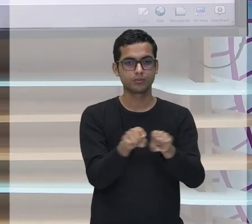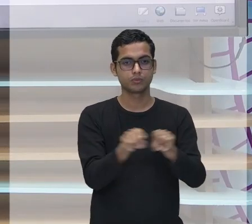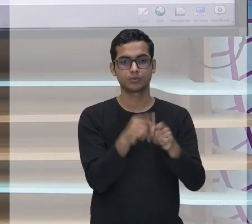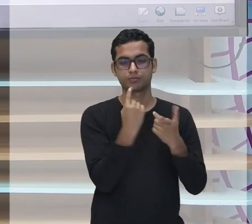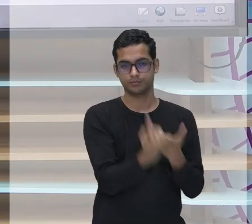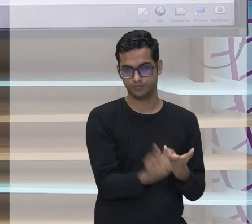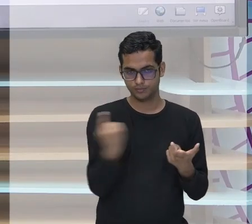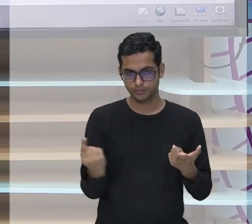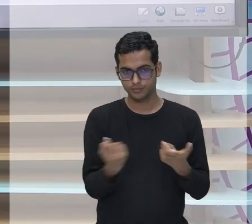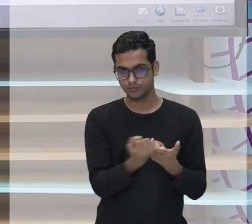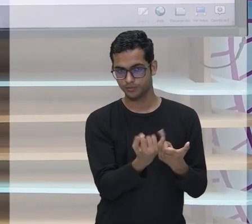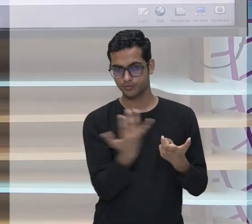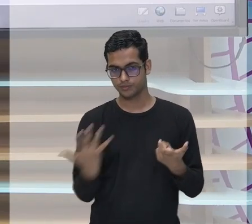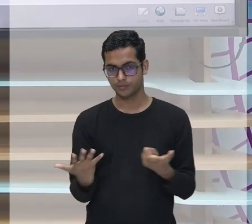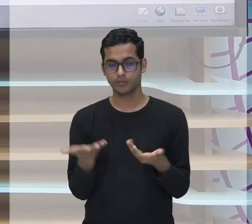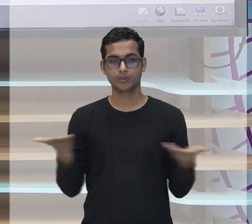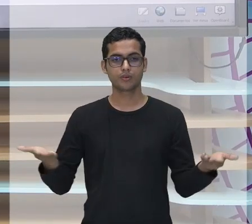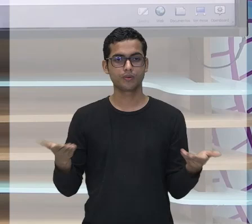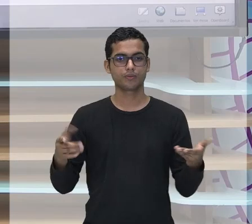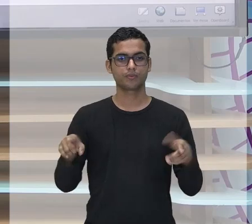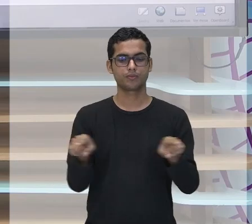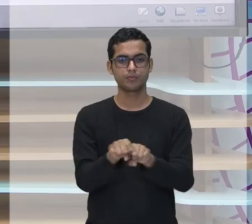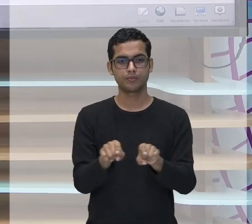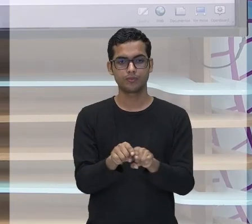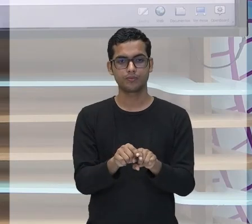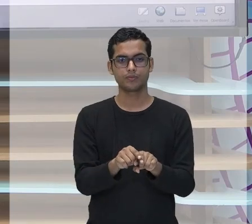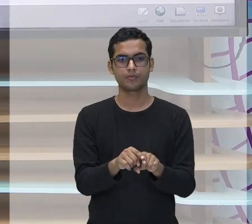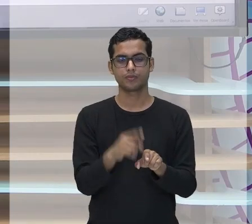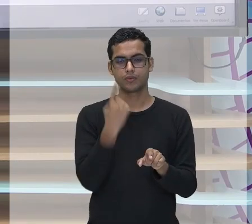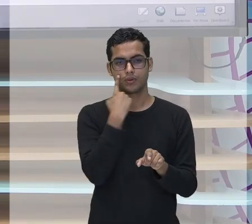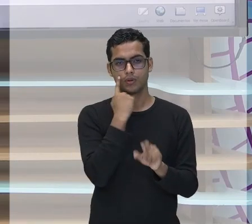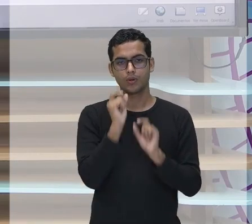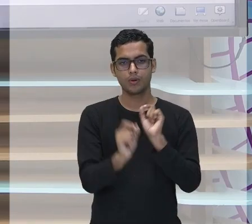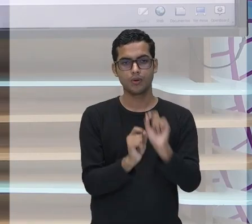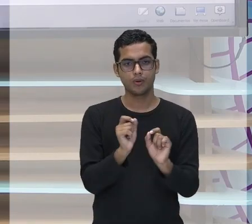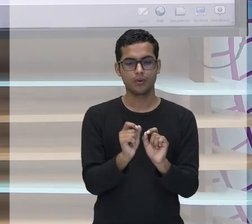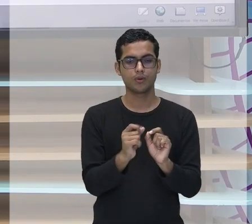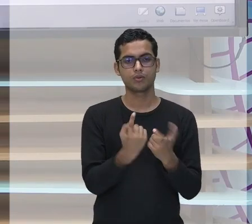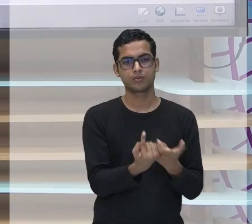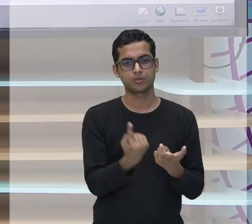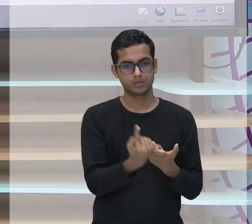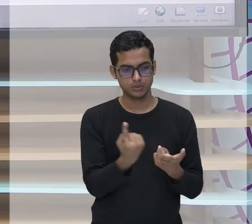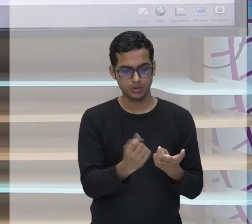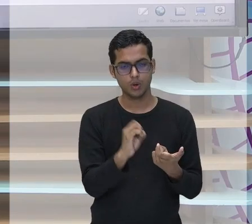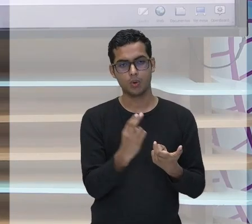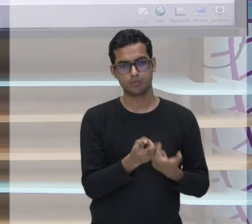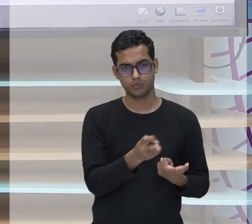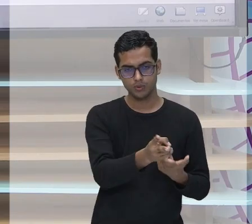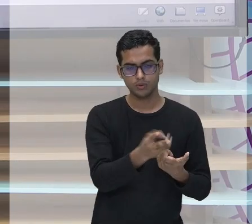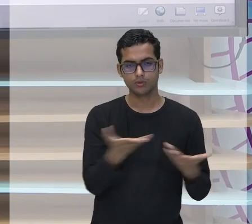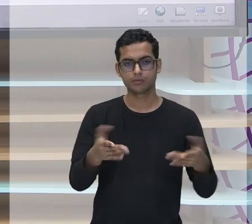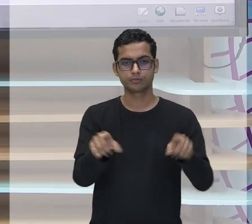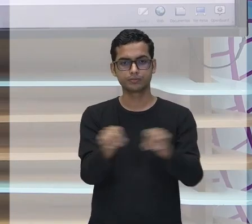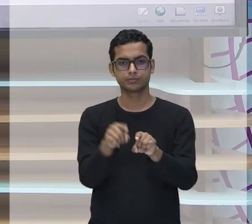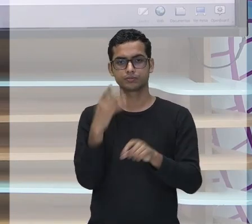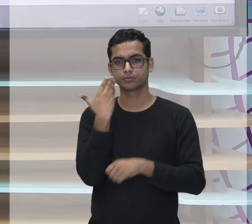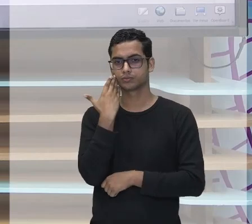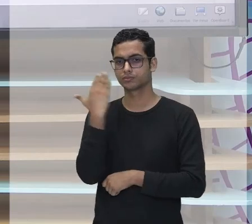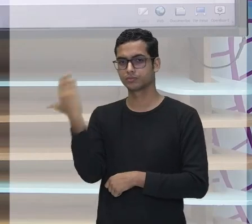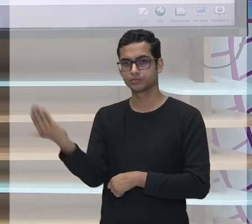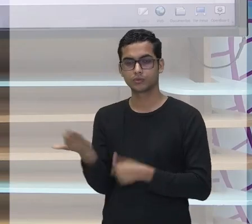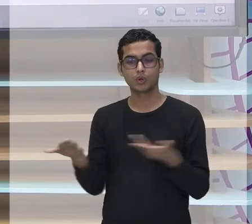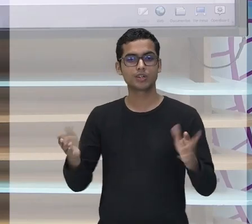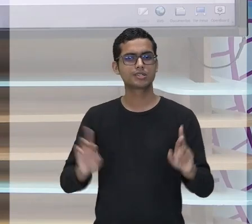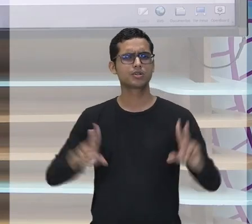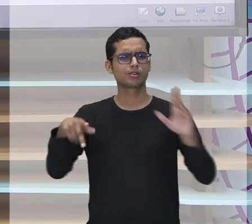pertenciar diferentes gêneros. Isso significa que um é masculino e o outro feminino.